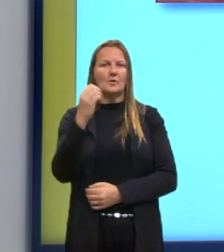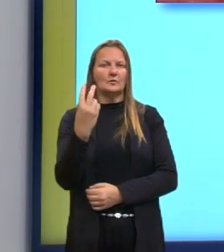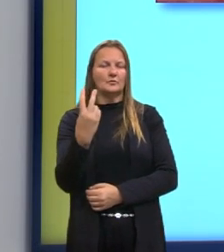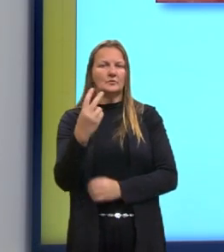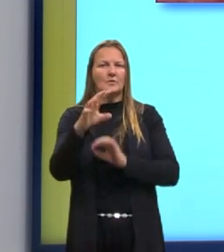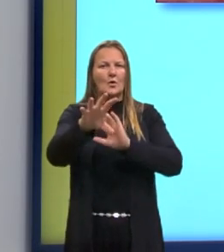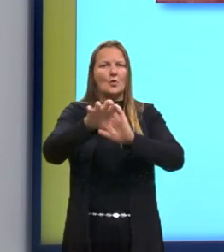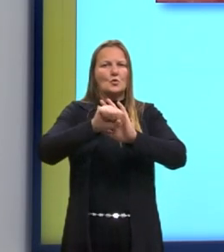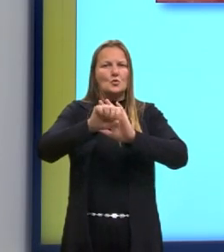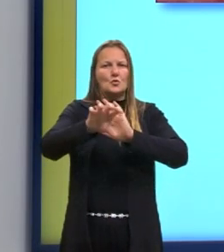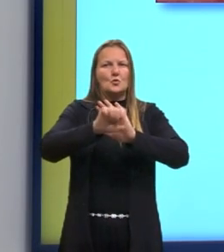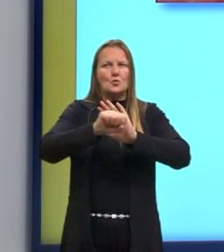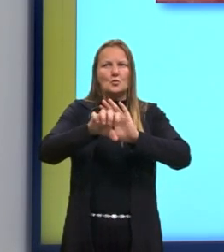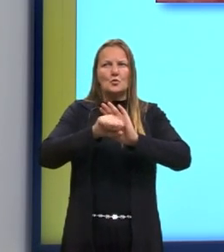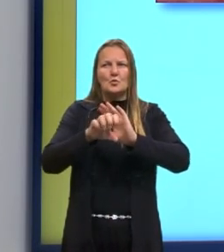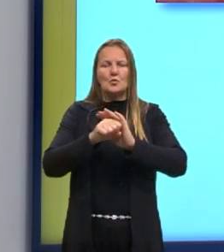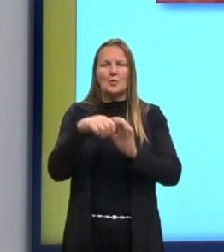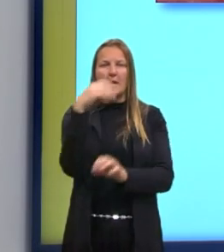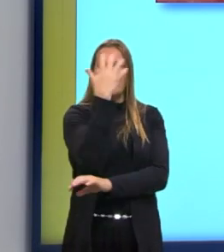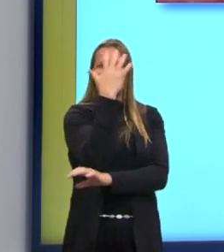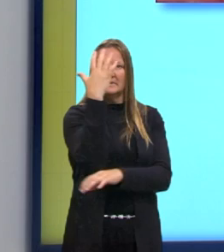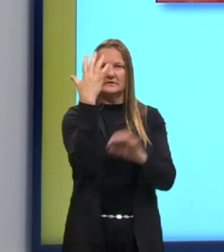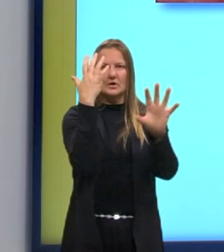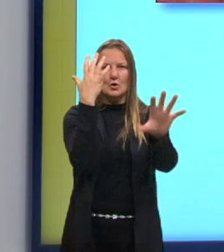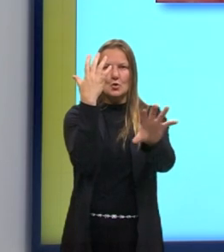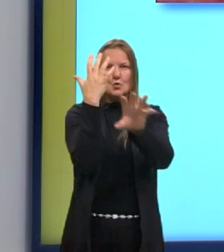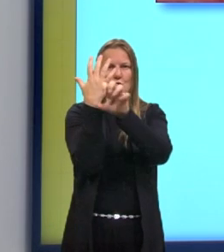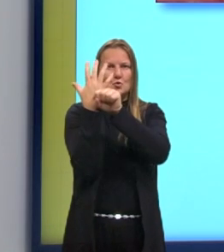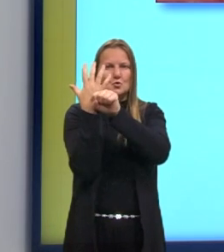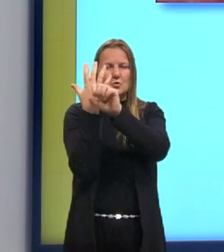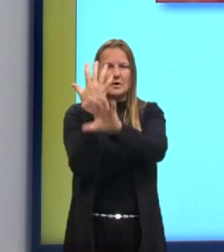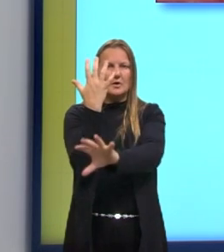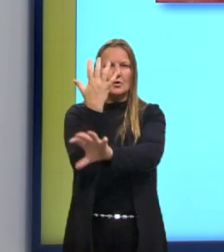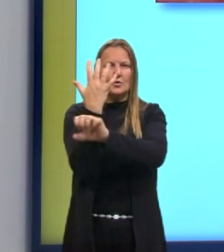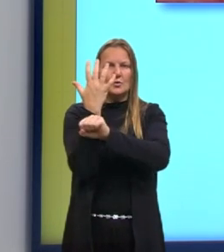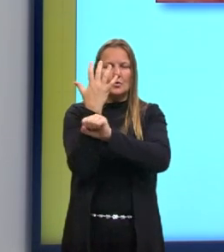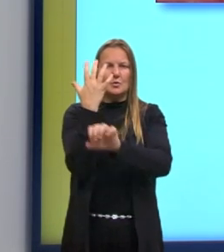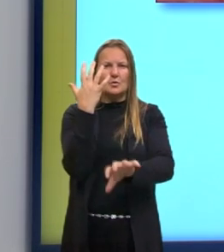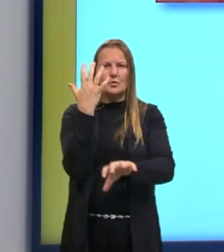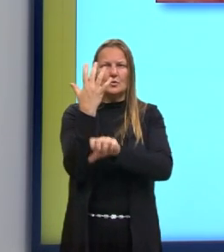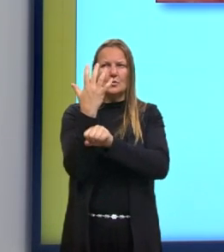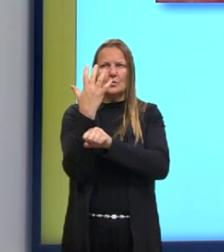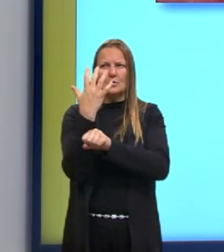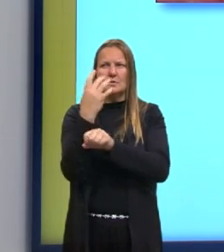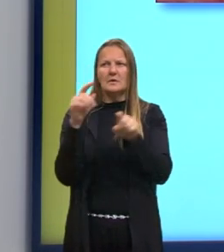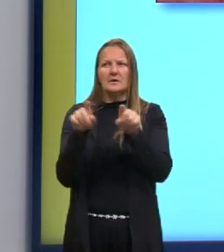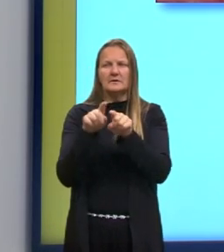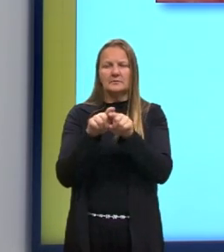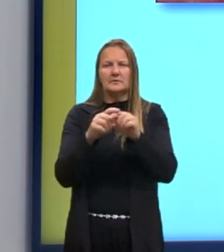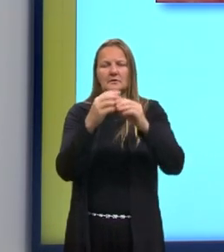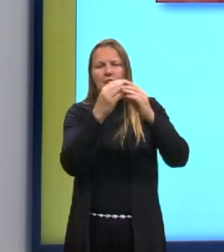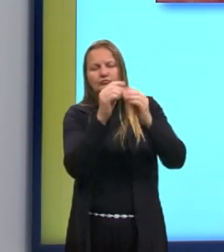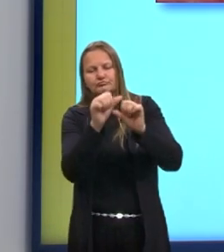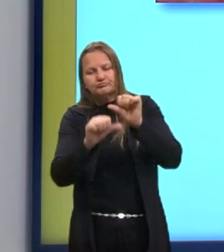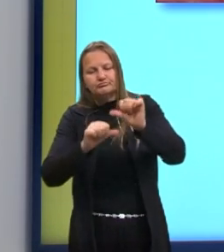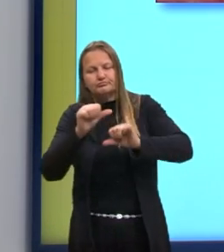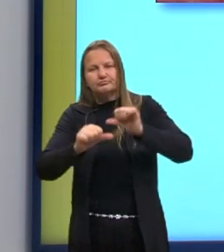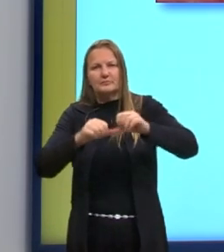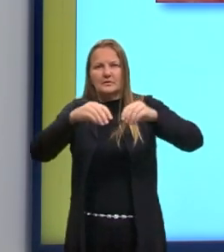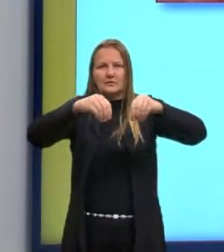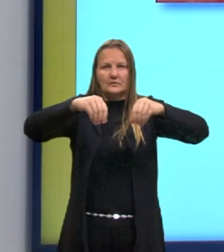absorvido pela vegetação. Também há o transporte de carbono do solo para a água.